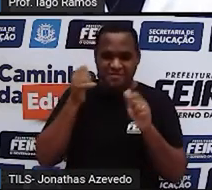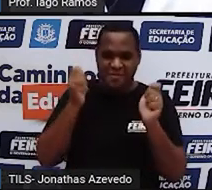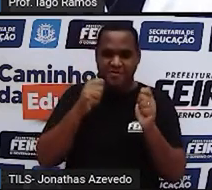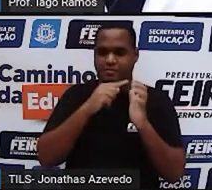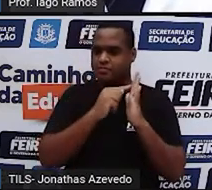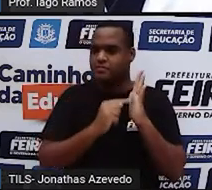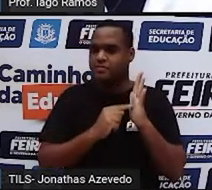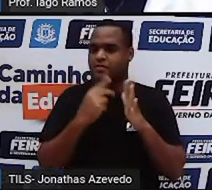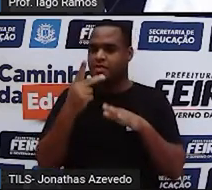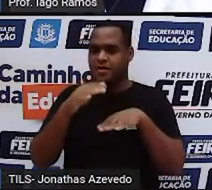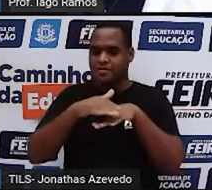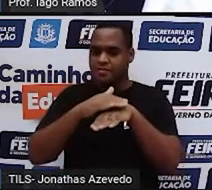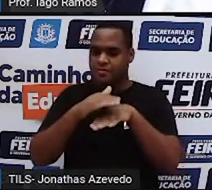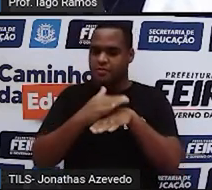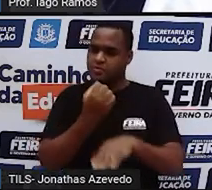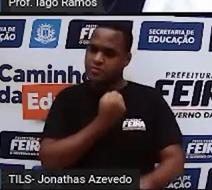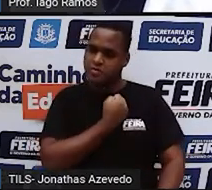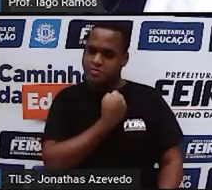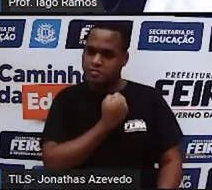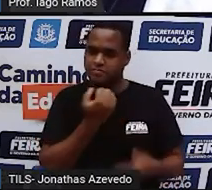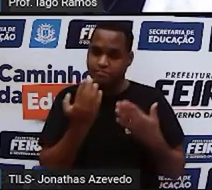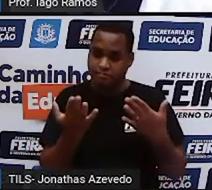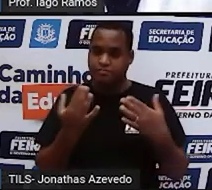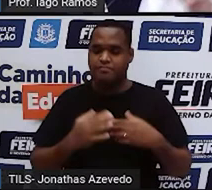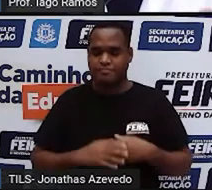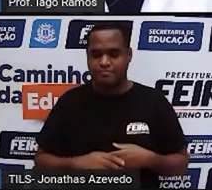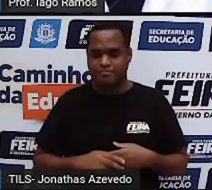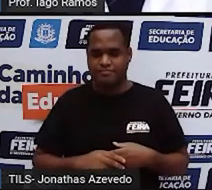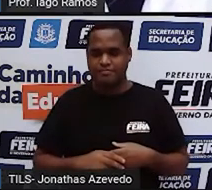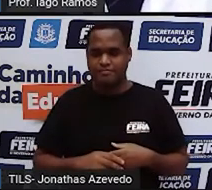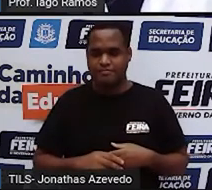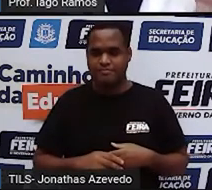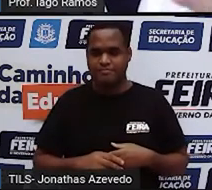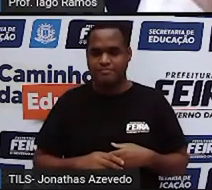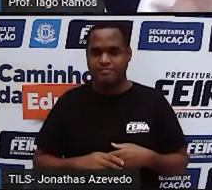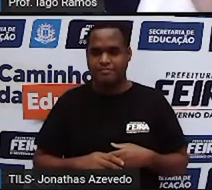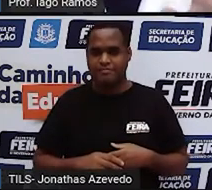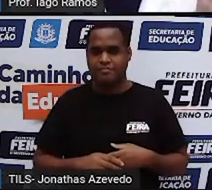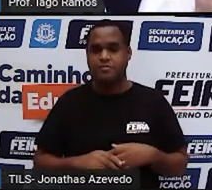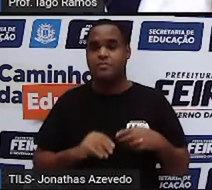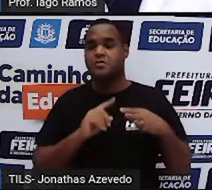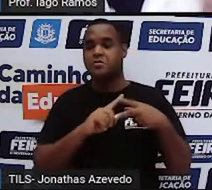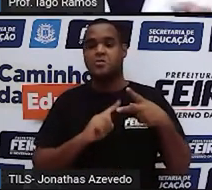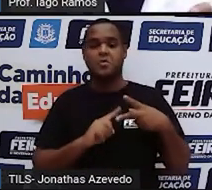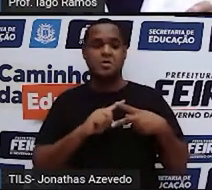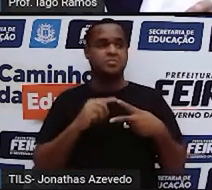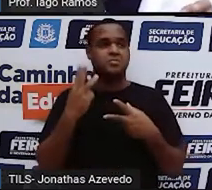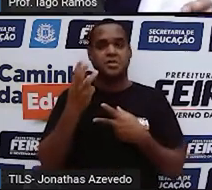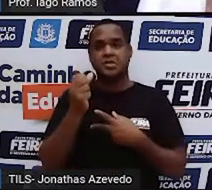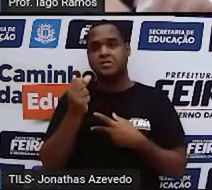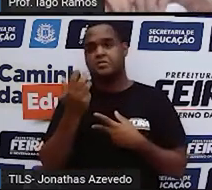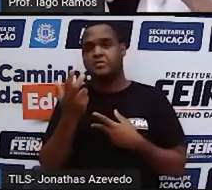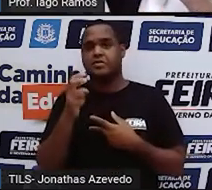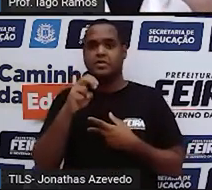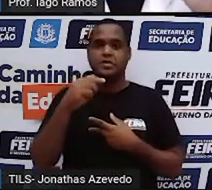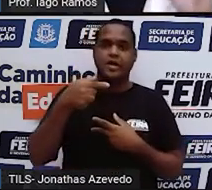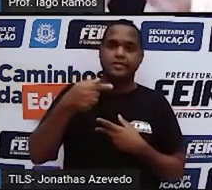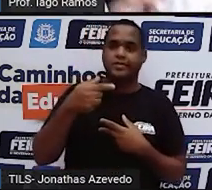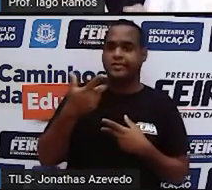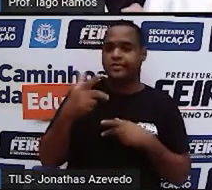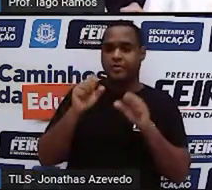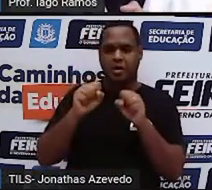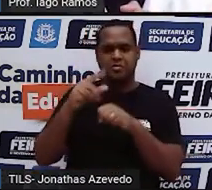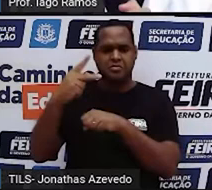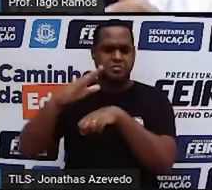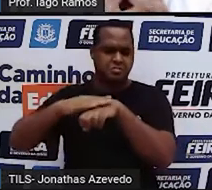digita o número que você calça. O número do seu calçado. Professor, tem dois números. 35 e 36. Escolha